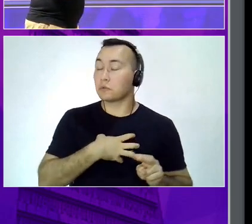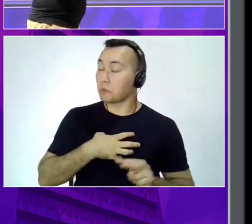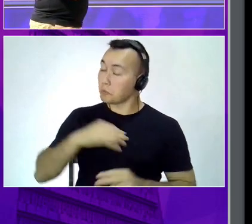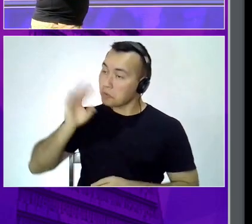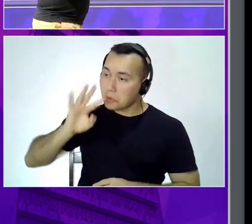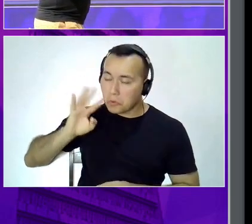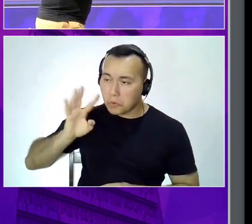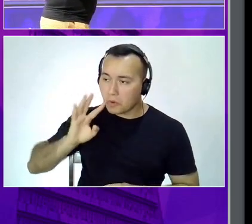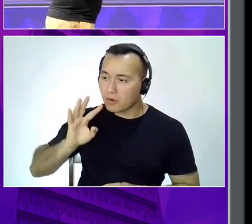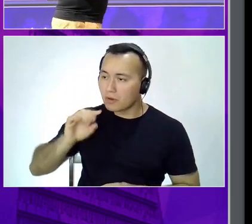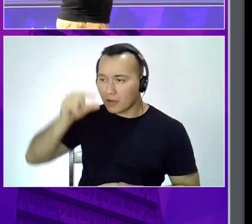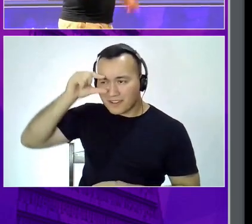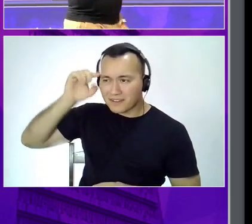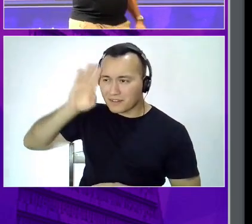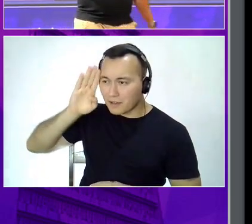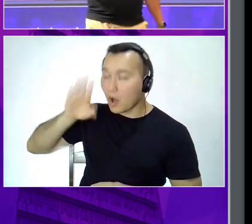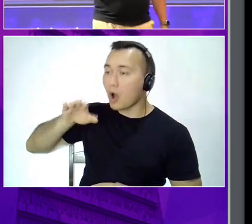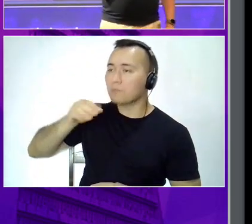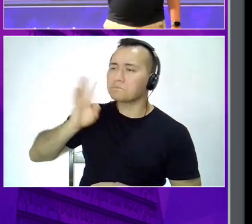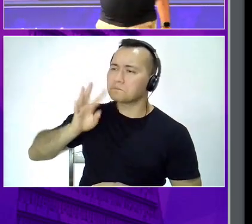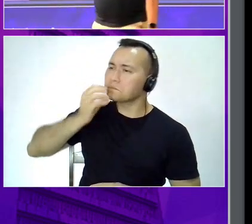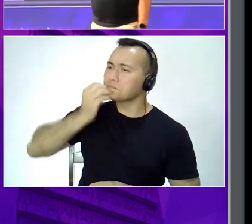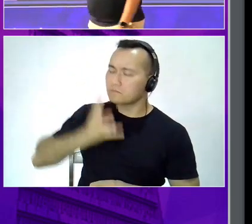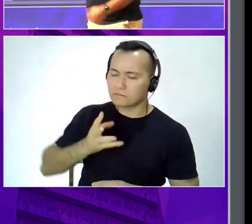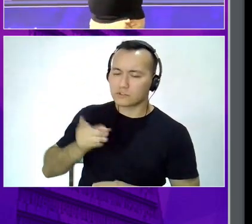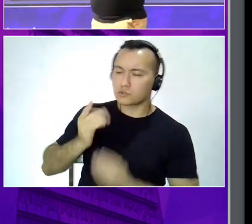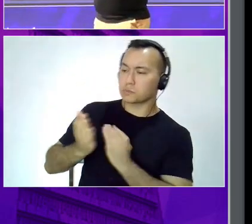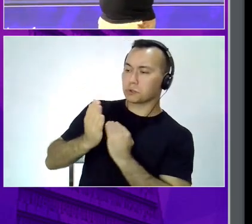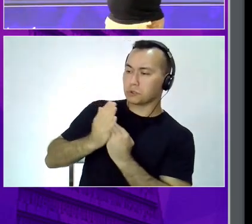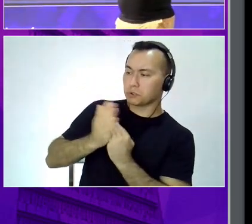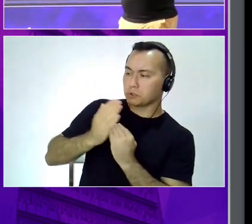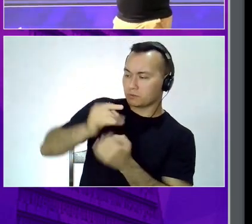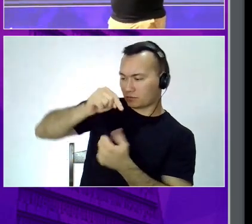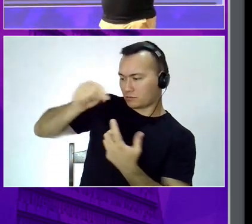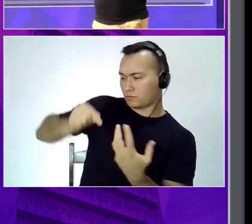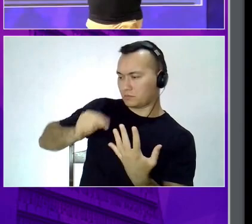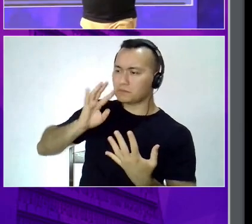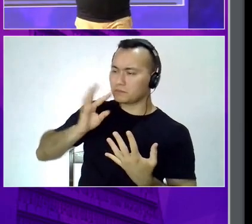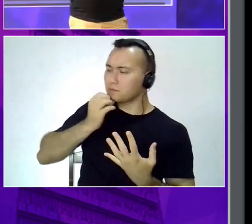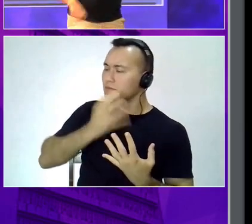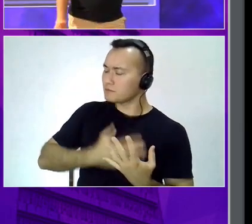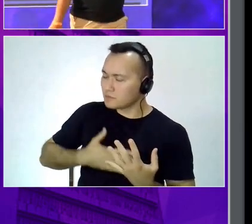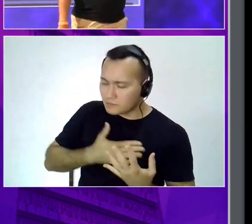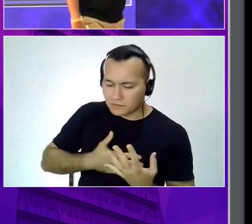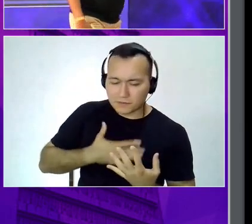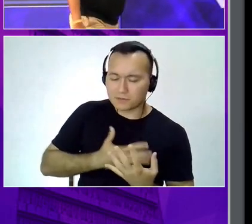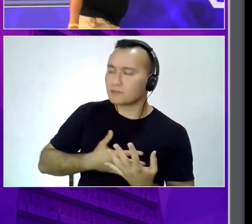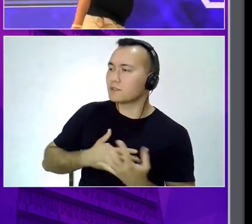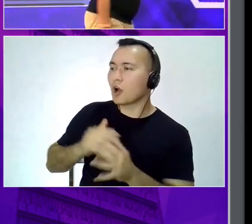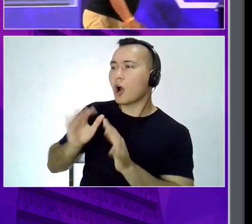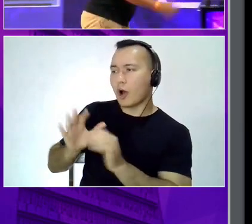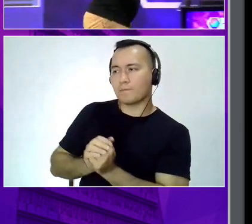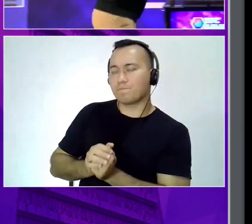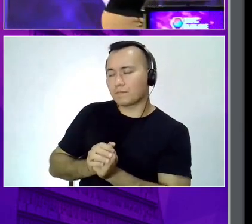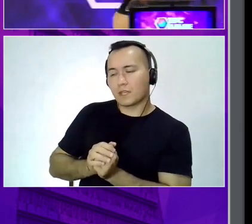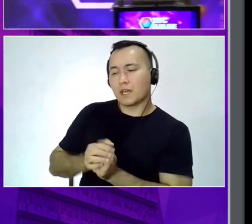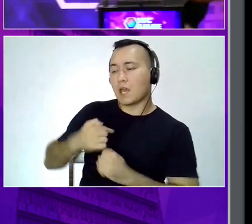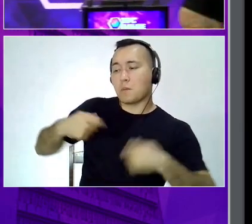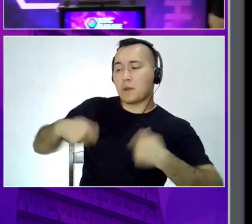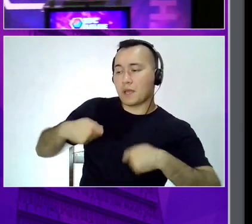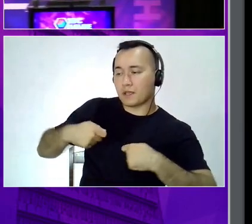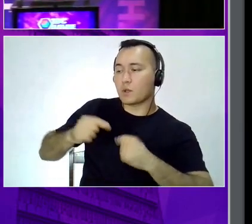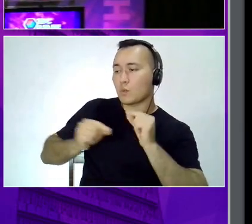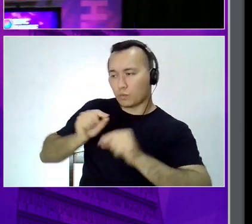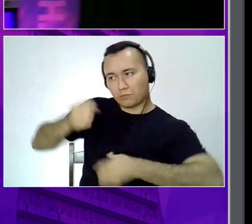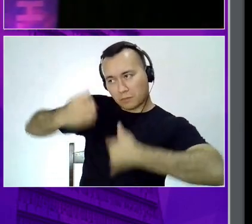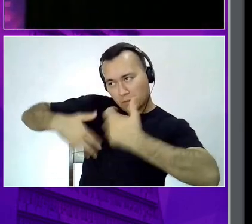do respeito sendo notado. E para quem quer transição de carreira, isso é importante e fundamental. Eu quero participar aqui também, deixa